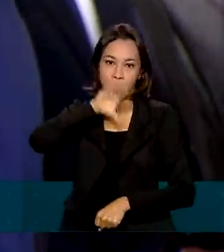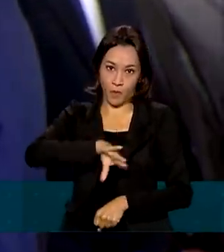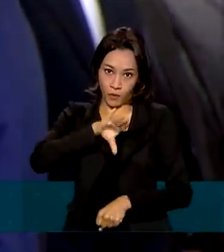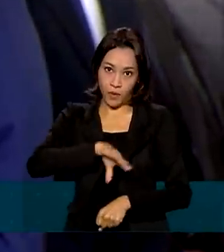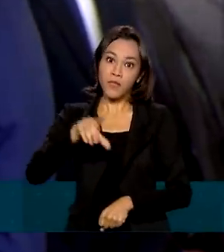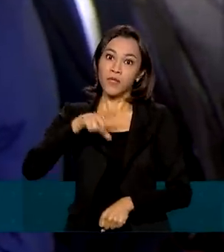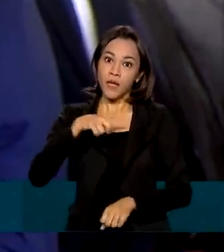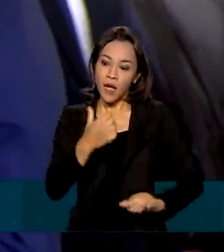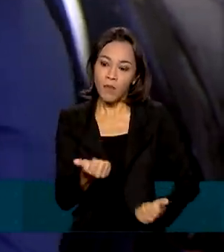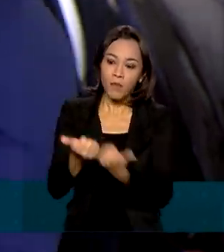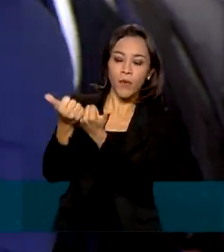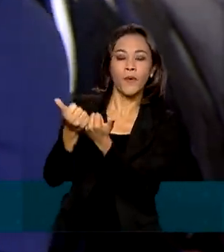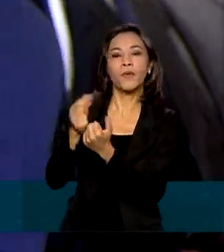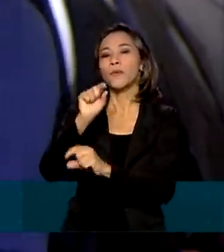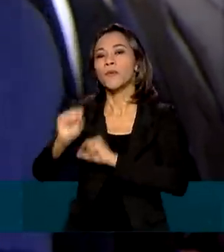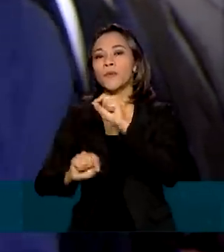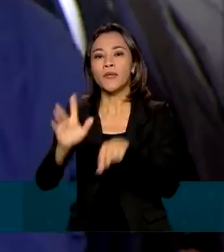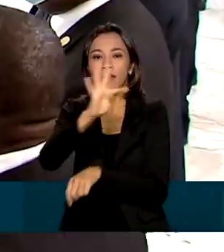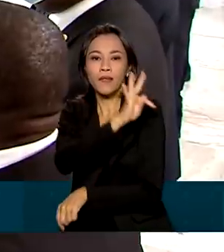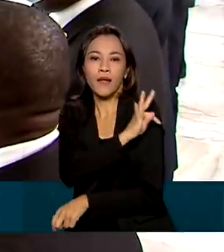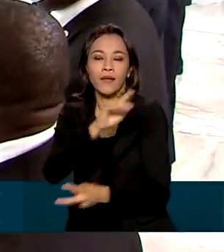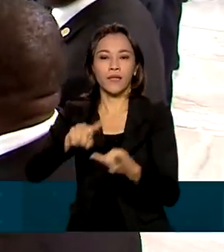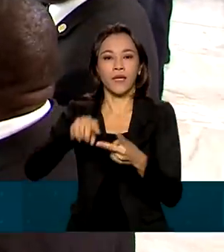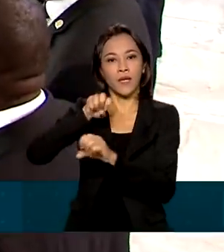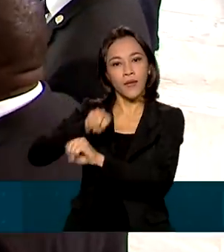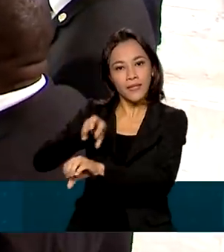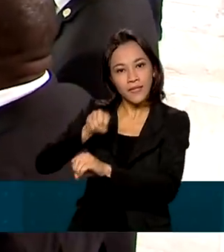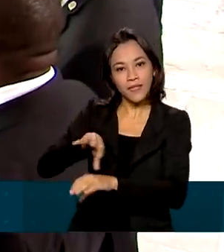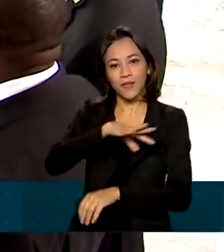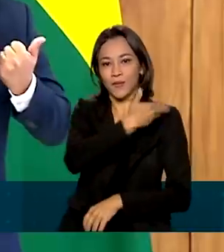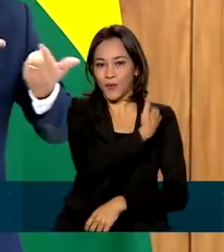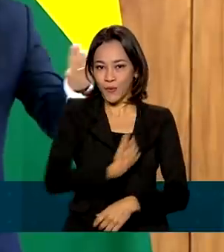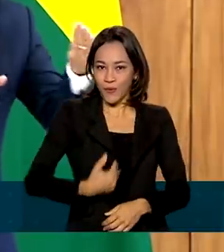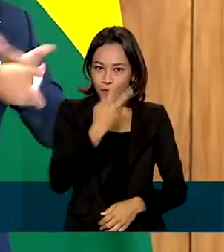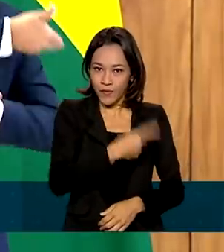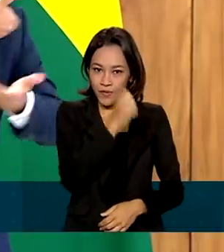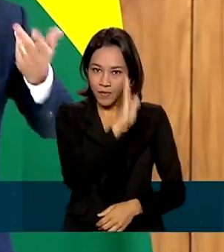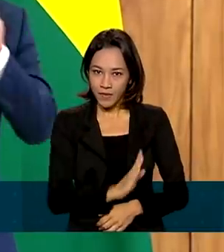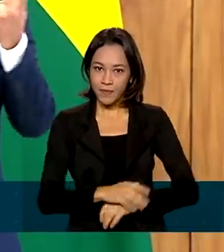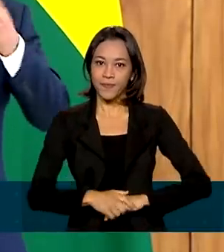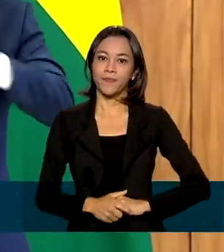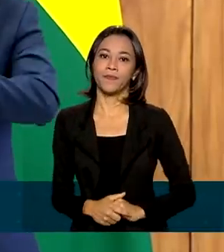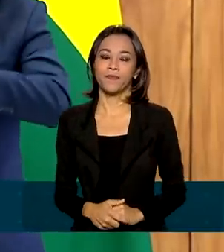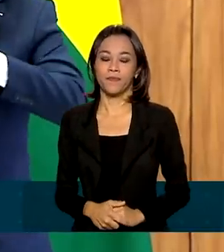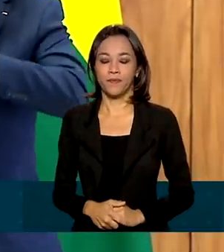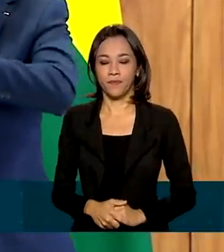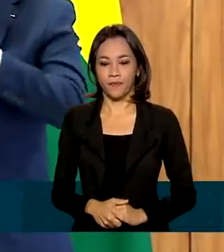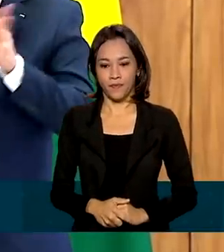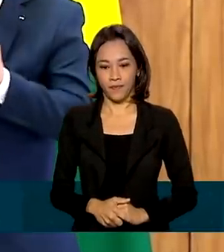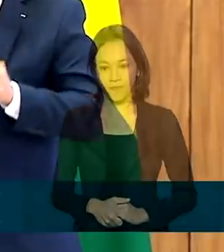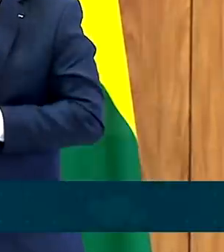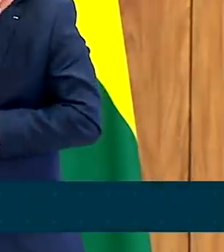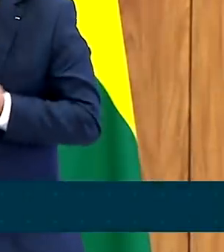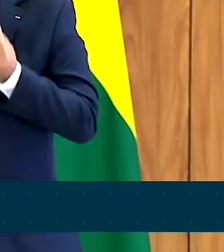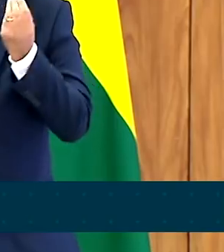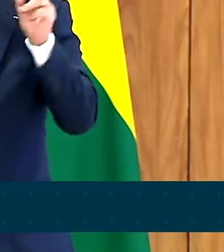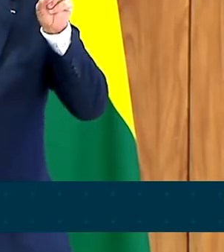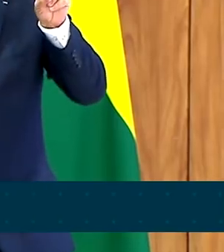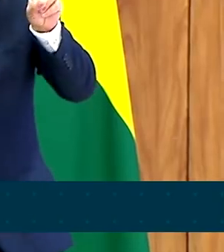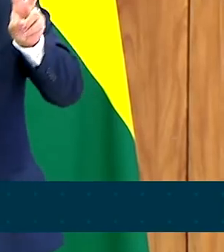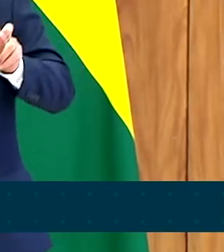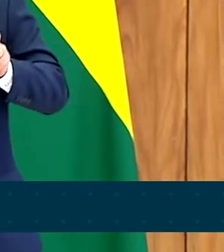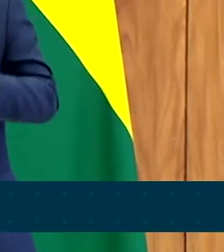capacitação técnica e educacional do governo brasileiro. Conversamos rapidamente sobre algumas questões,